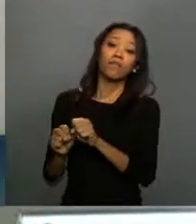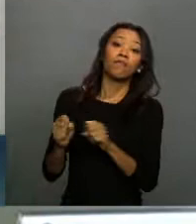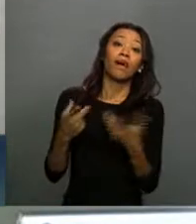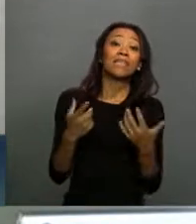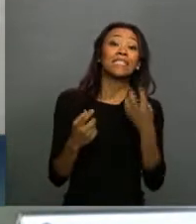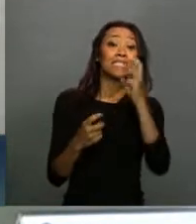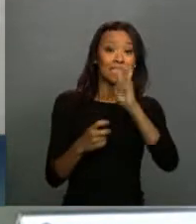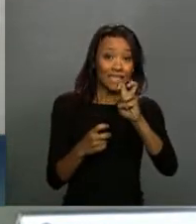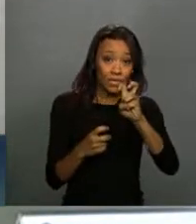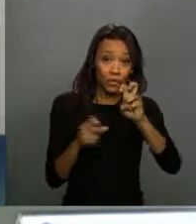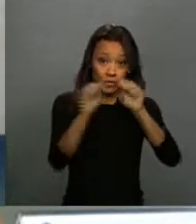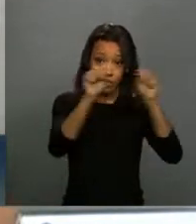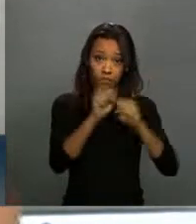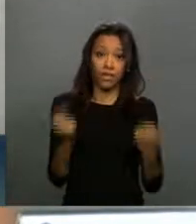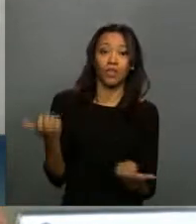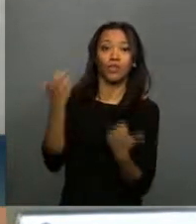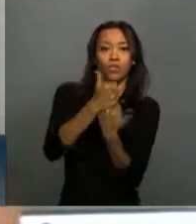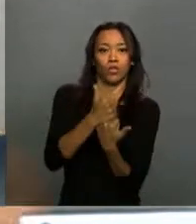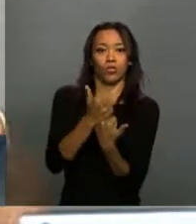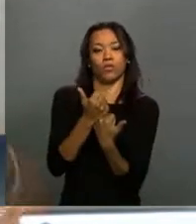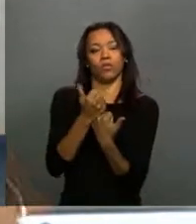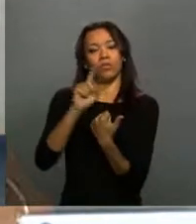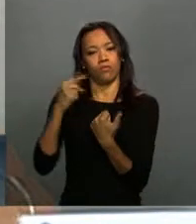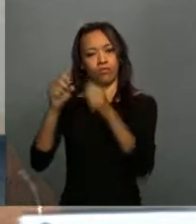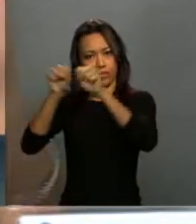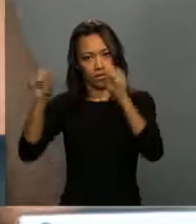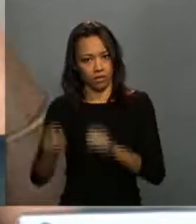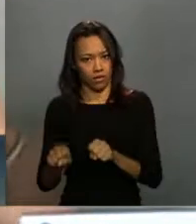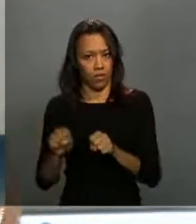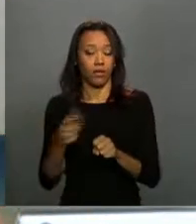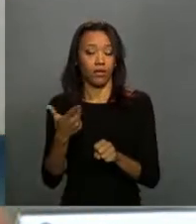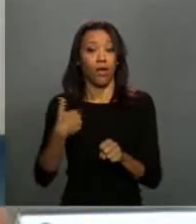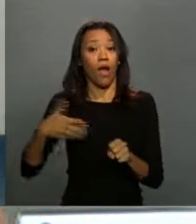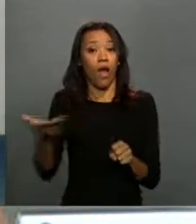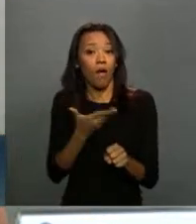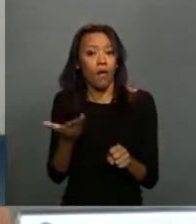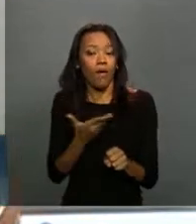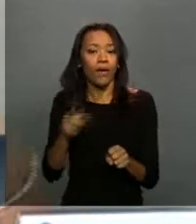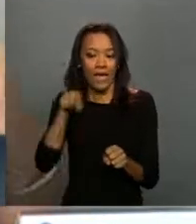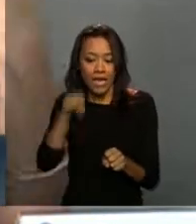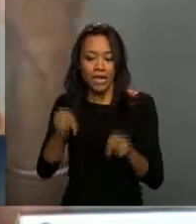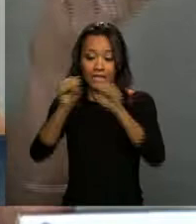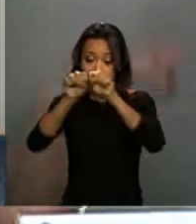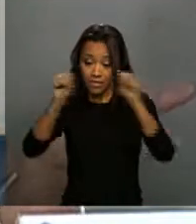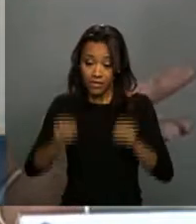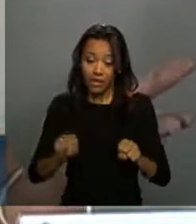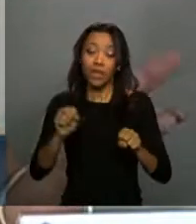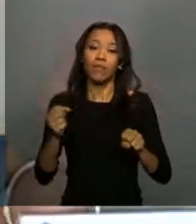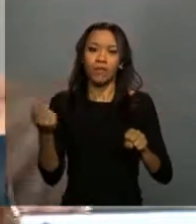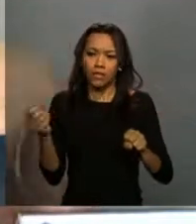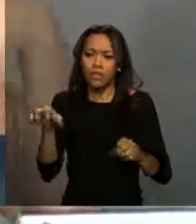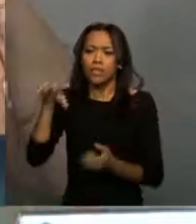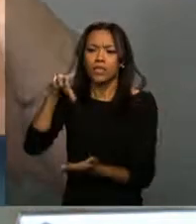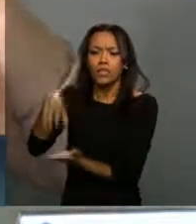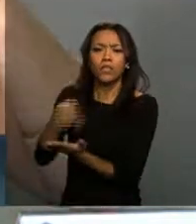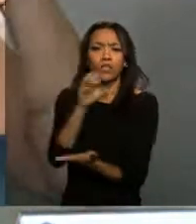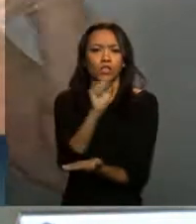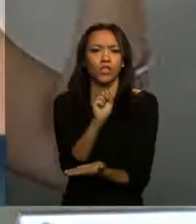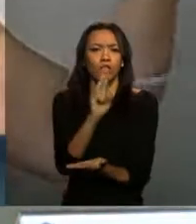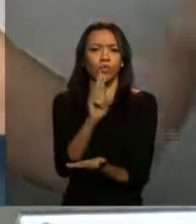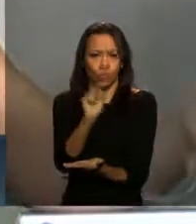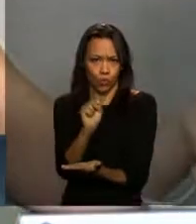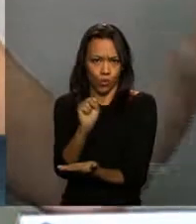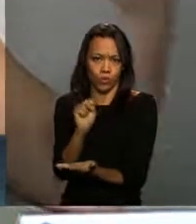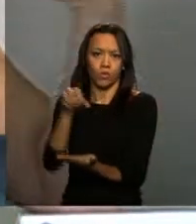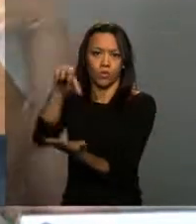substituídos por esse sistema. E, além disso, vamos agora investir na integração desse sistema com os outros sistemas do SUS, por exemplo, o